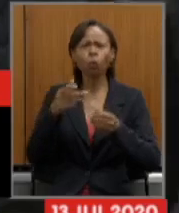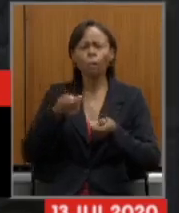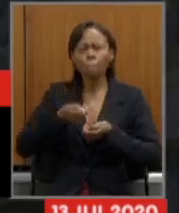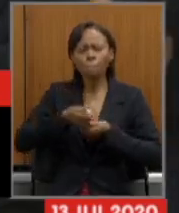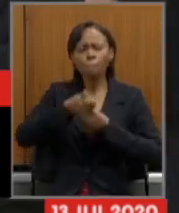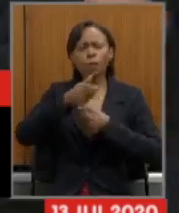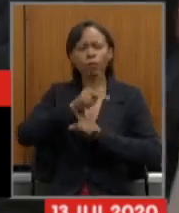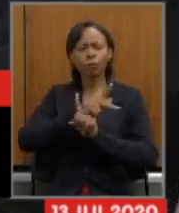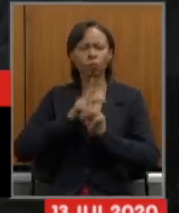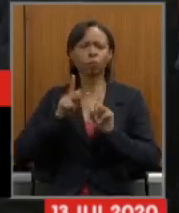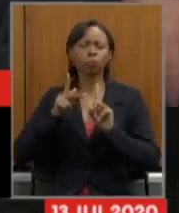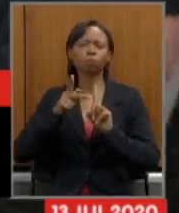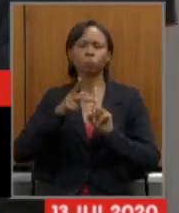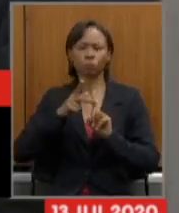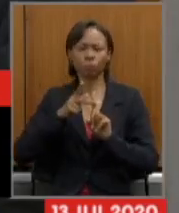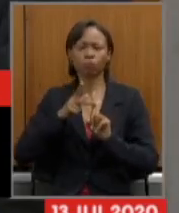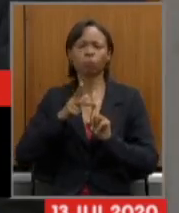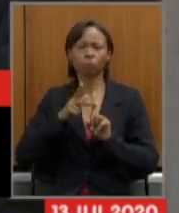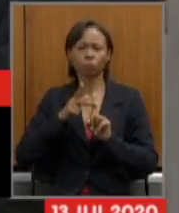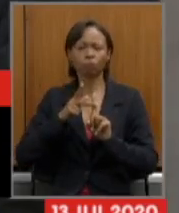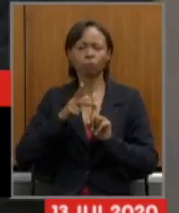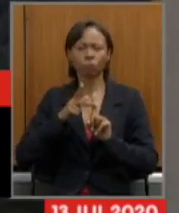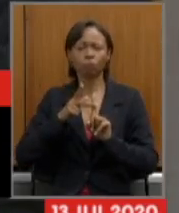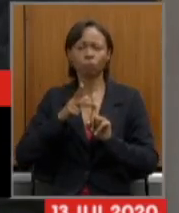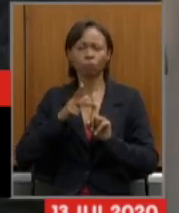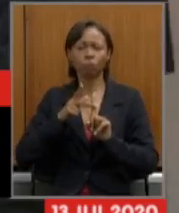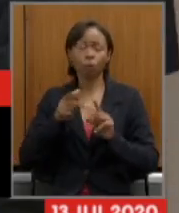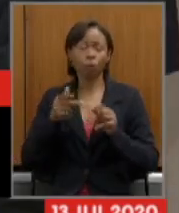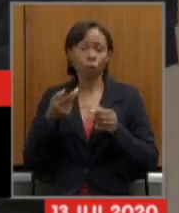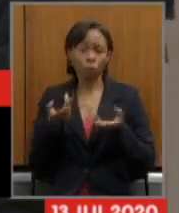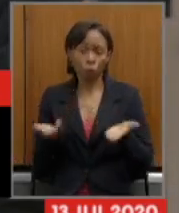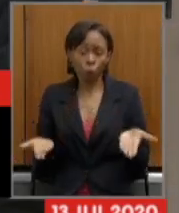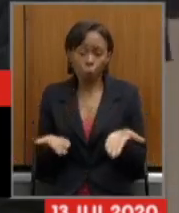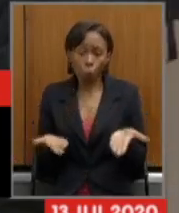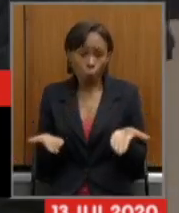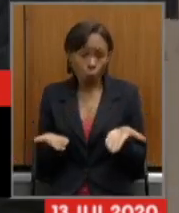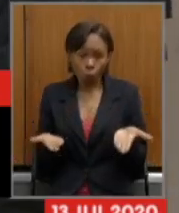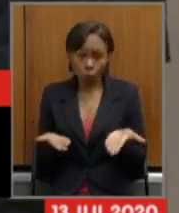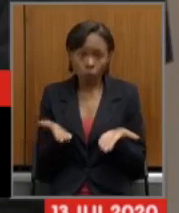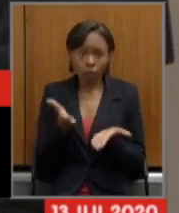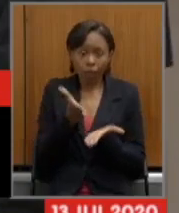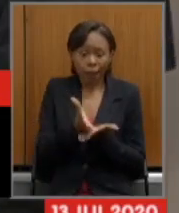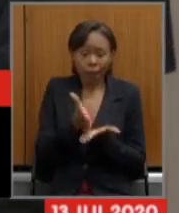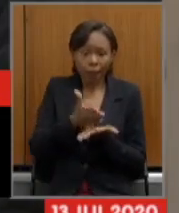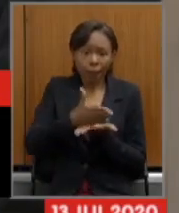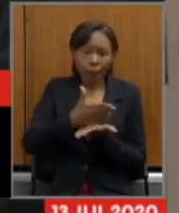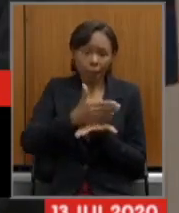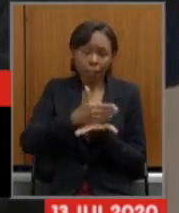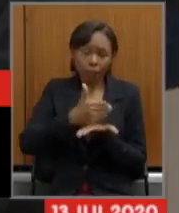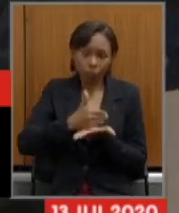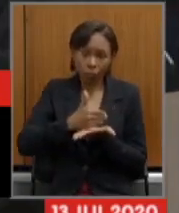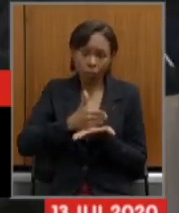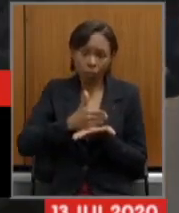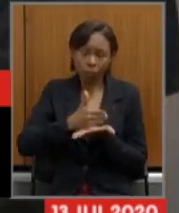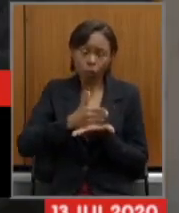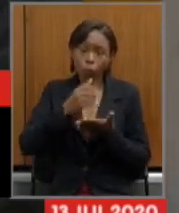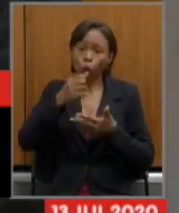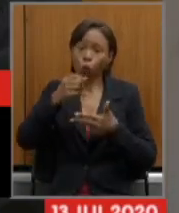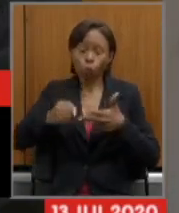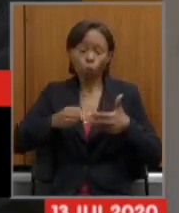que hoje são divididos no poder executivo